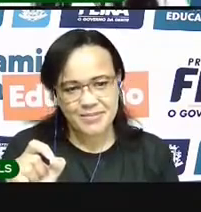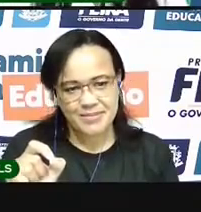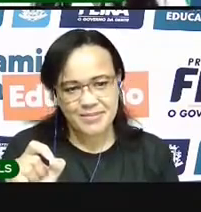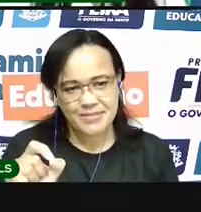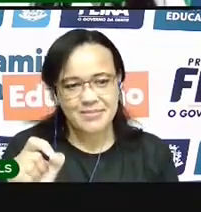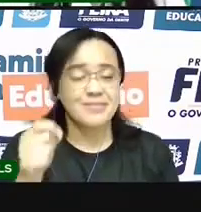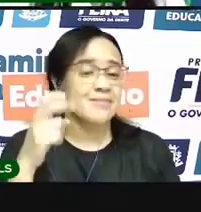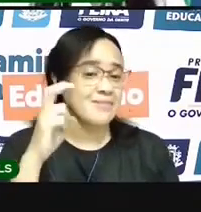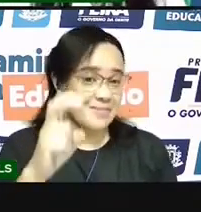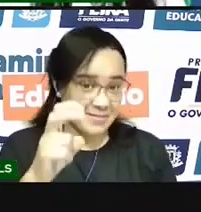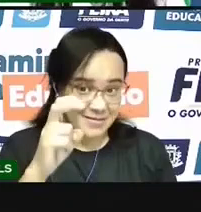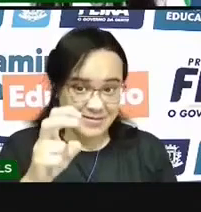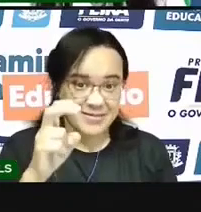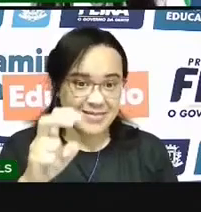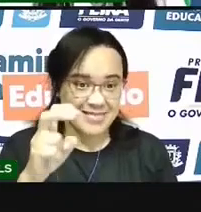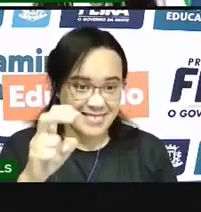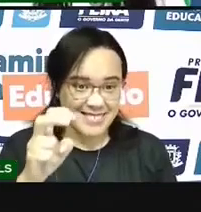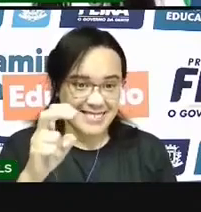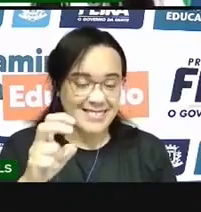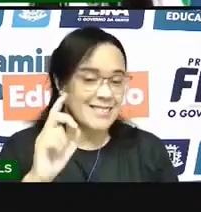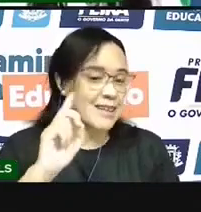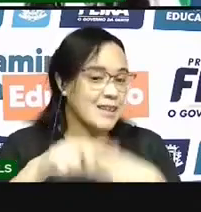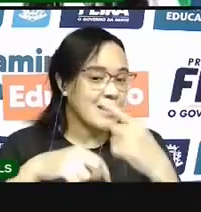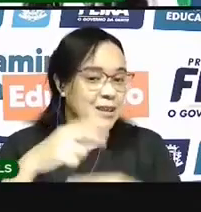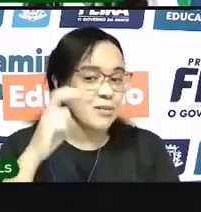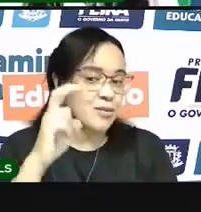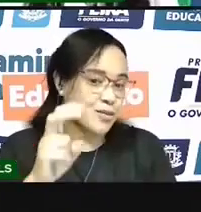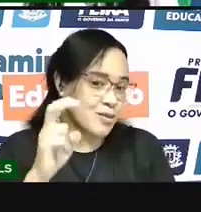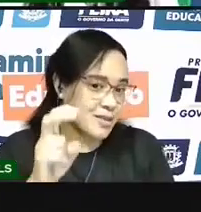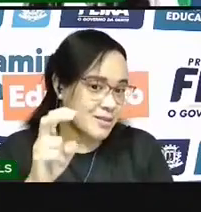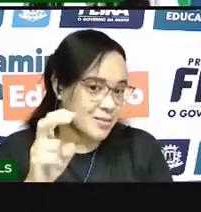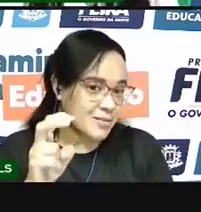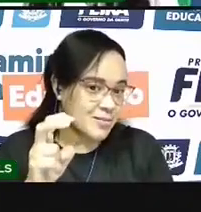O 5. E depois do 5?